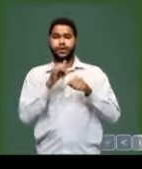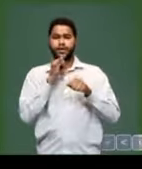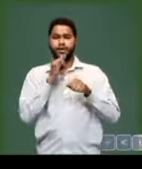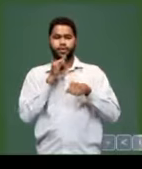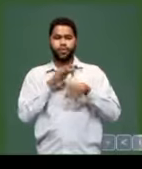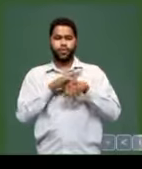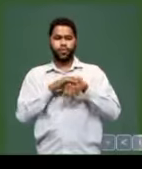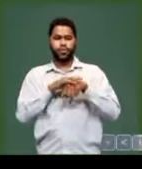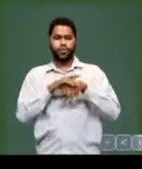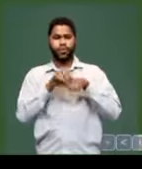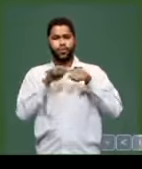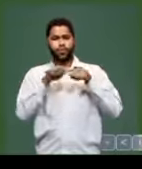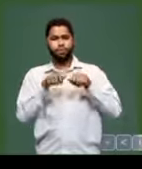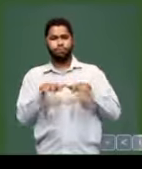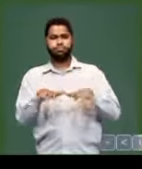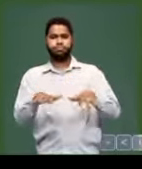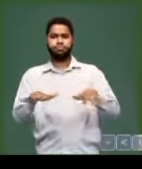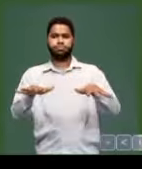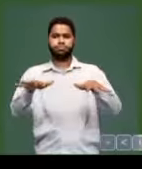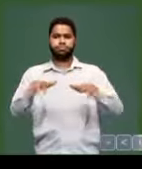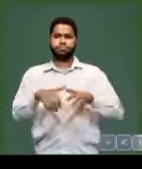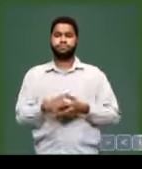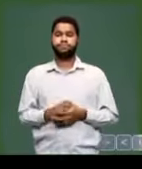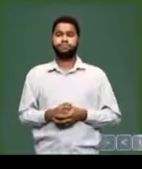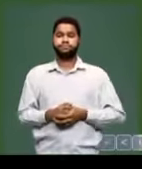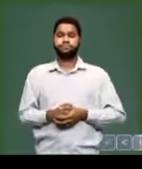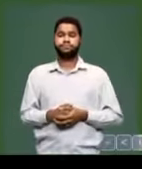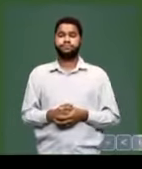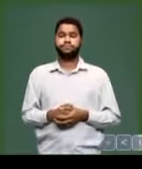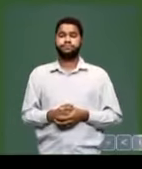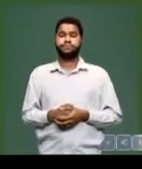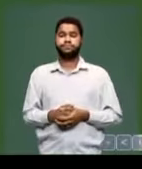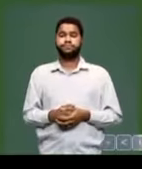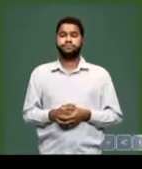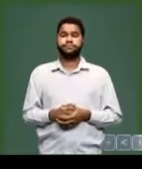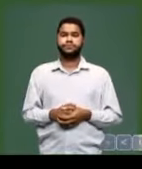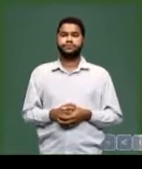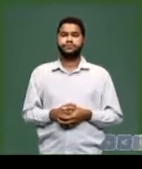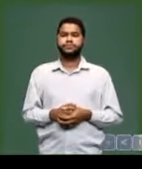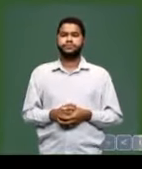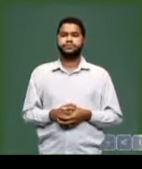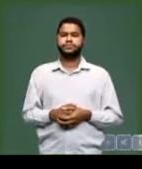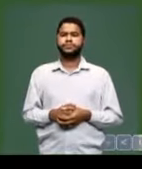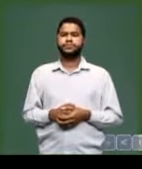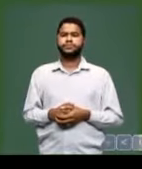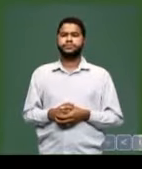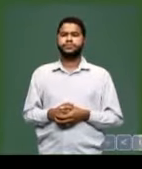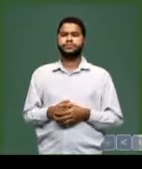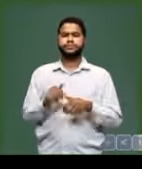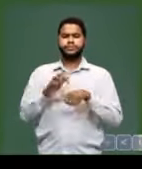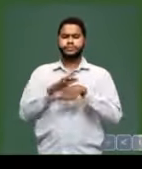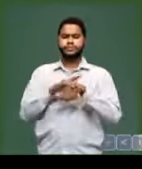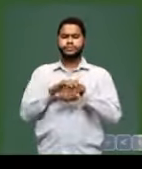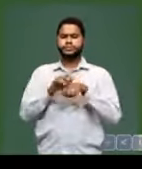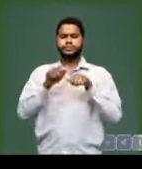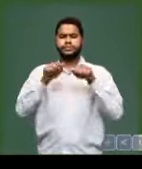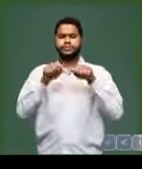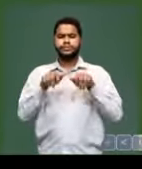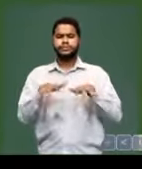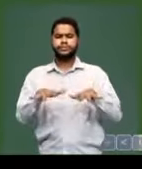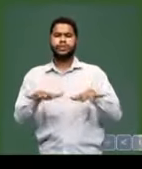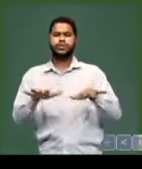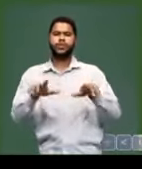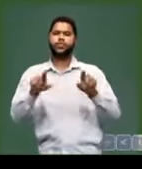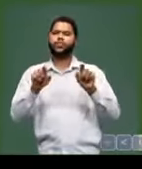Escrevi errado. Mas, vamos lá. O que vai cair sobre a epidemia?